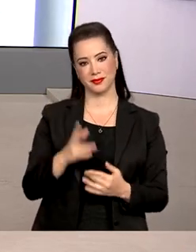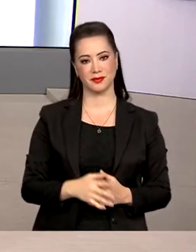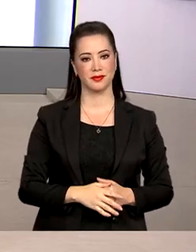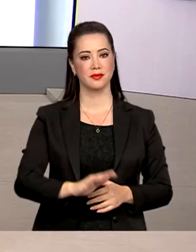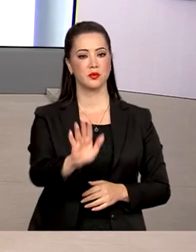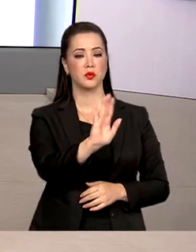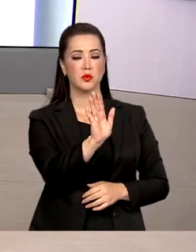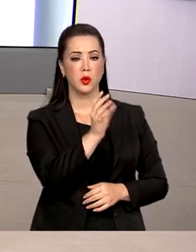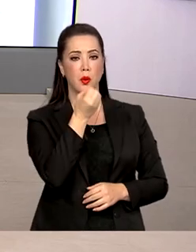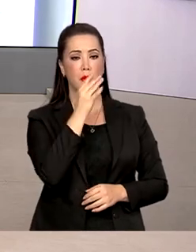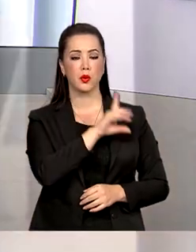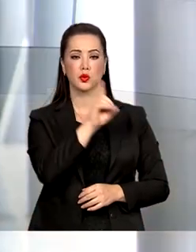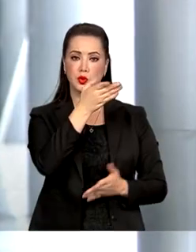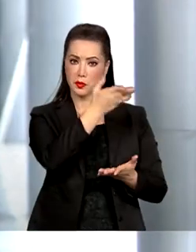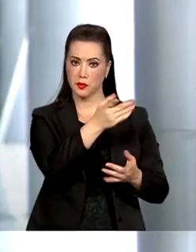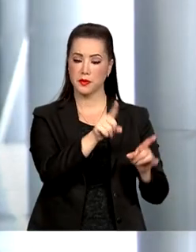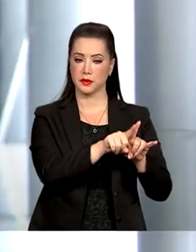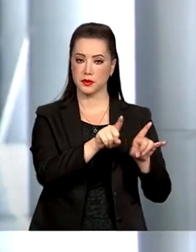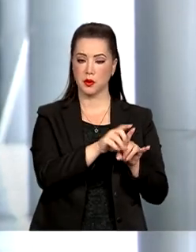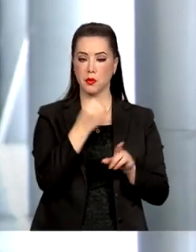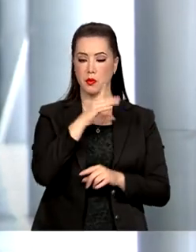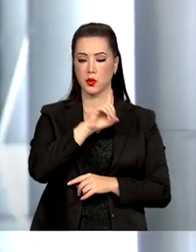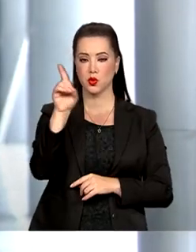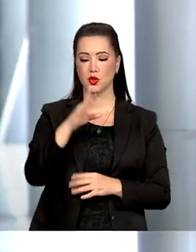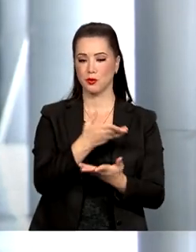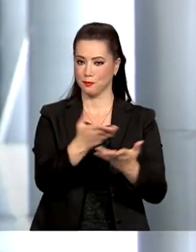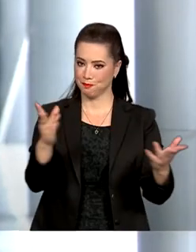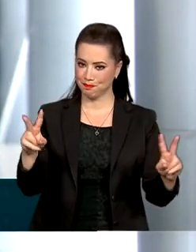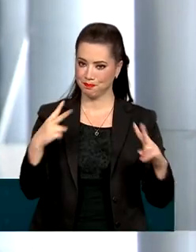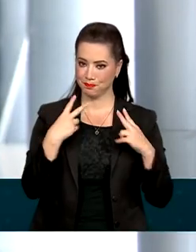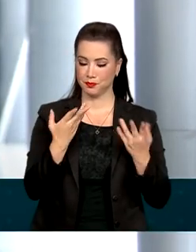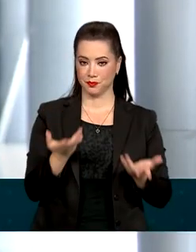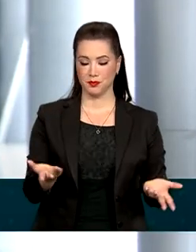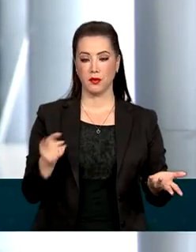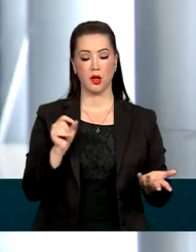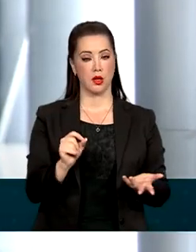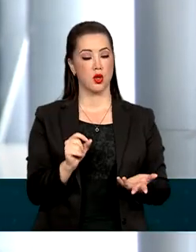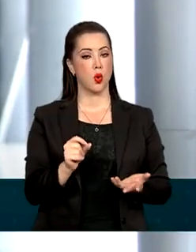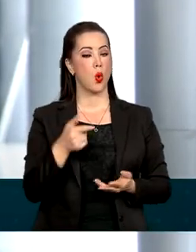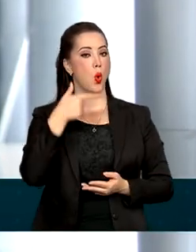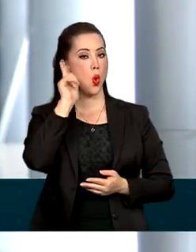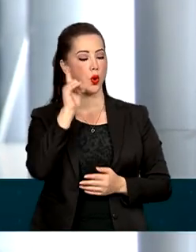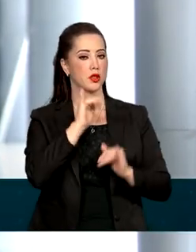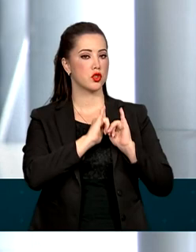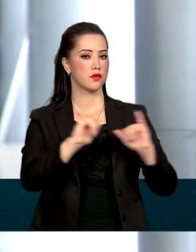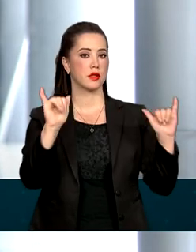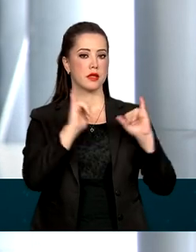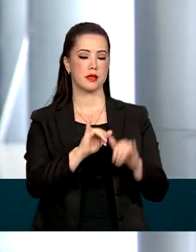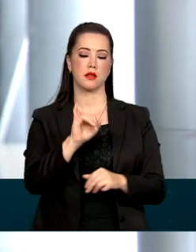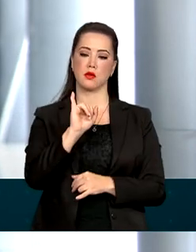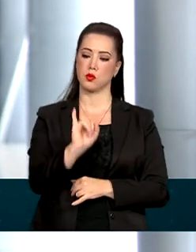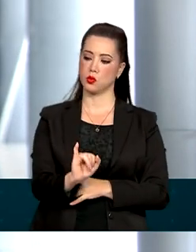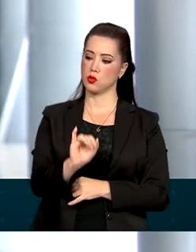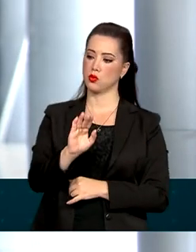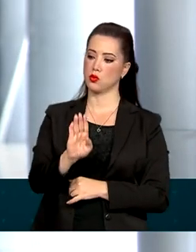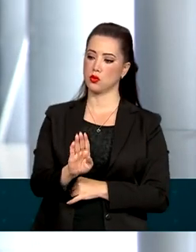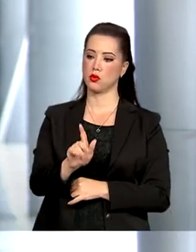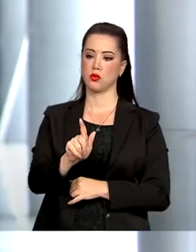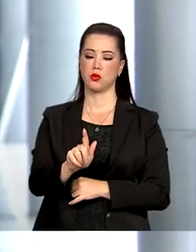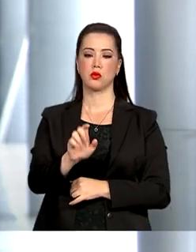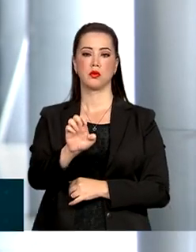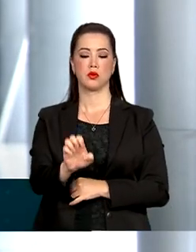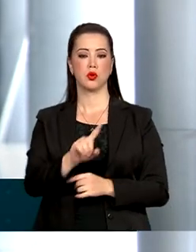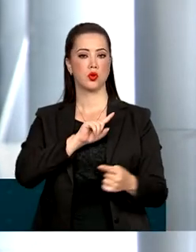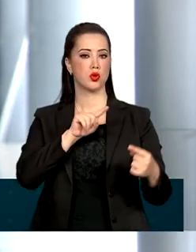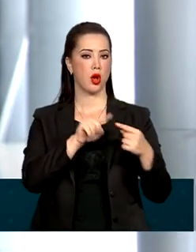Oi, Renata, bom dia pra você também, bom dia a todos que nos acompanham. Esse número foi divulgado ontem pelo Instituto Brasileiro de Geografia e Estatística,